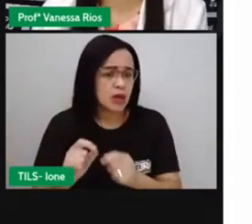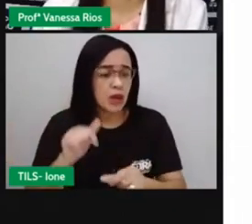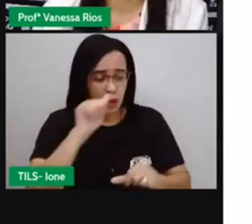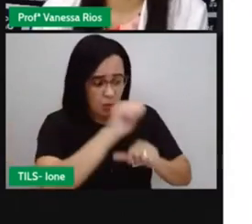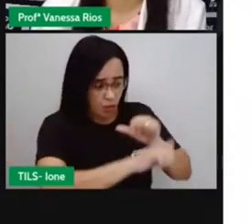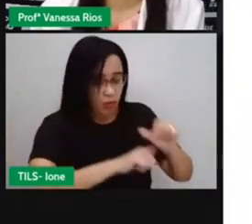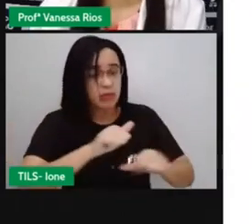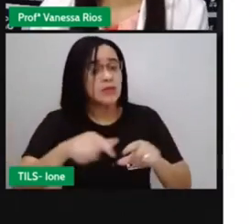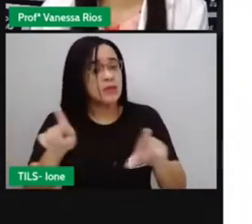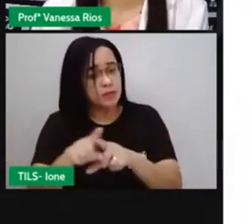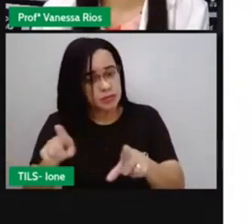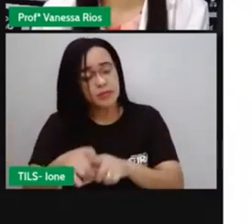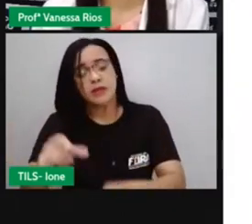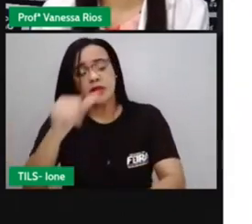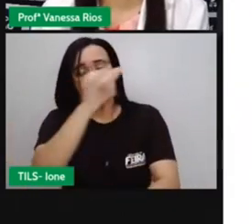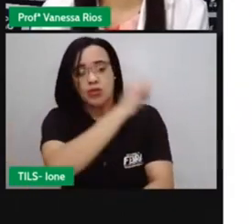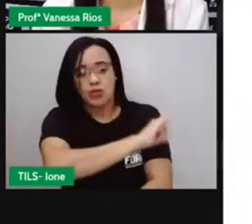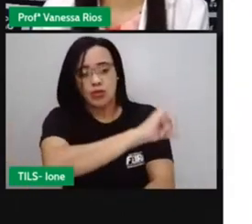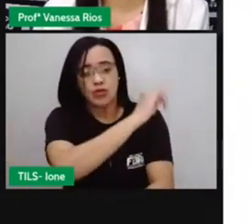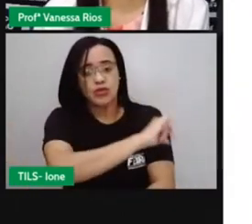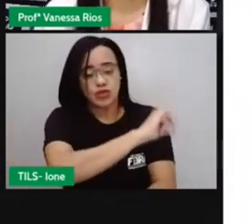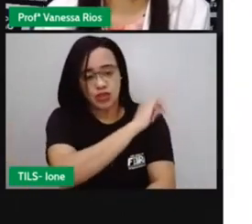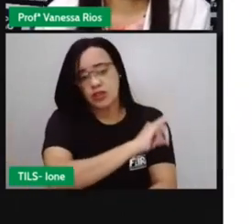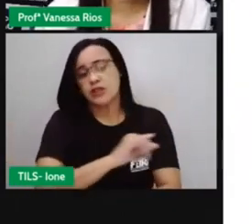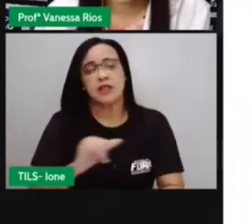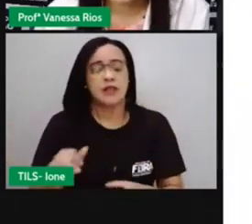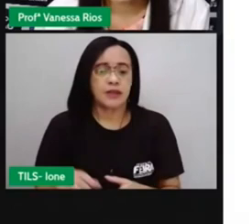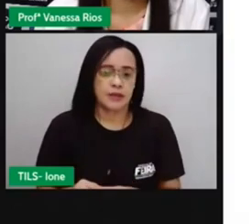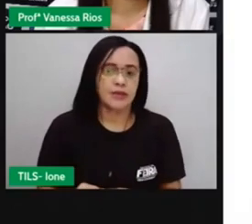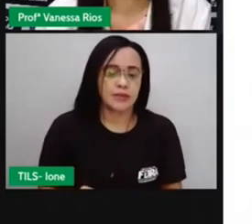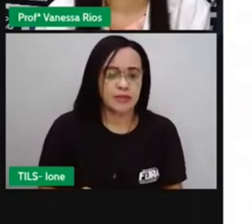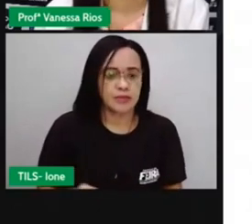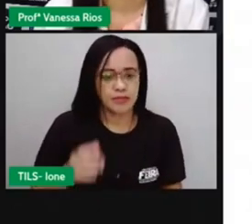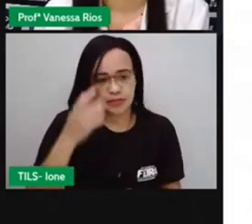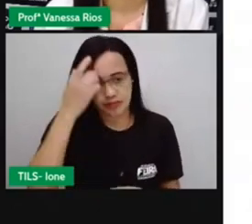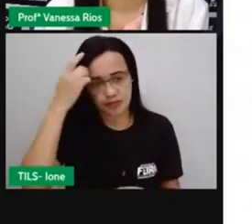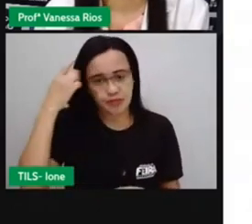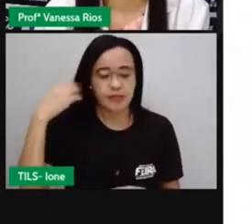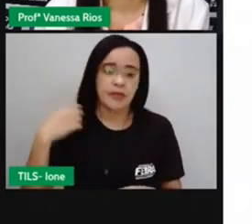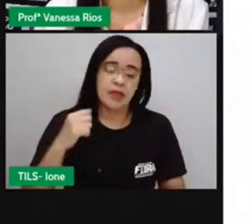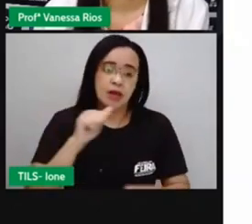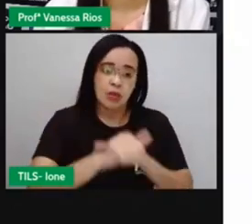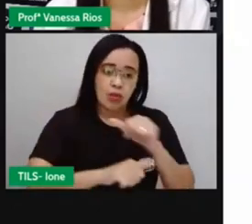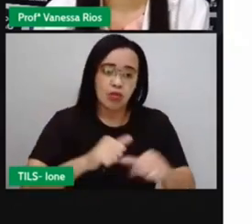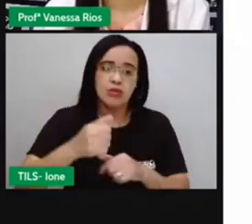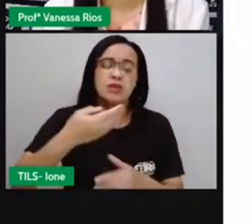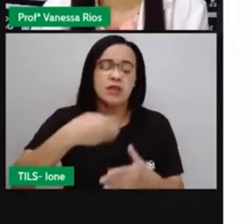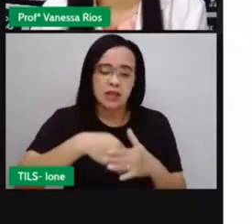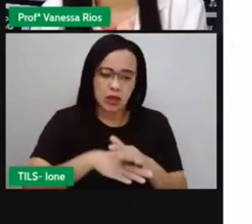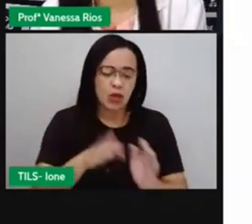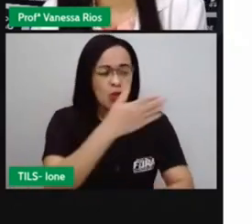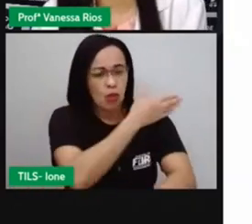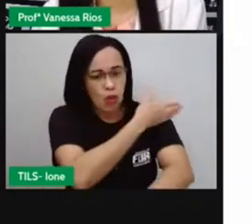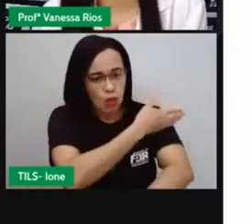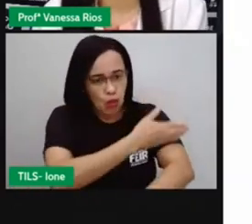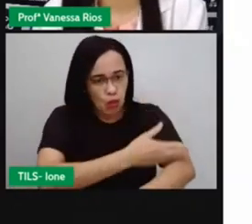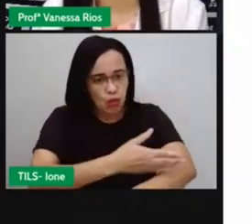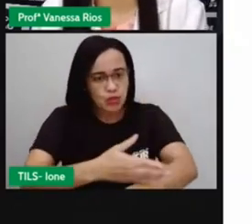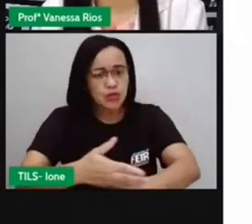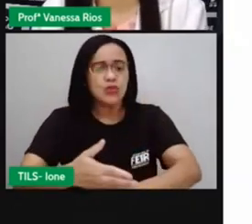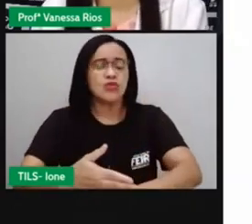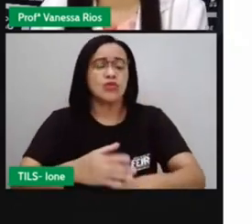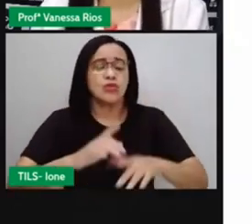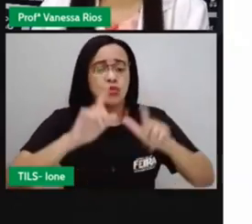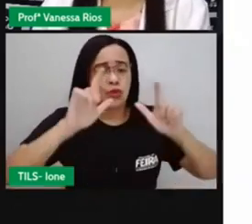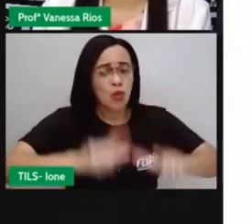construções e muitas formas em relação aos costumes também foram mudados para que o ambiente do Rio de Janeiro